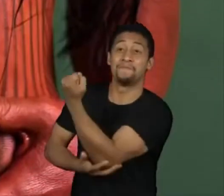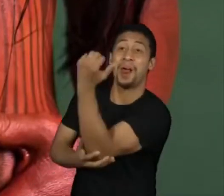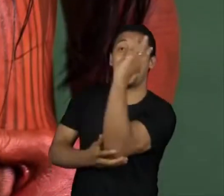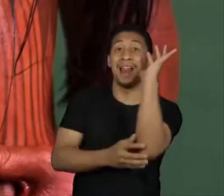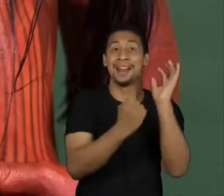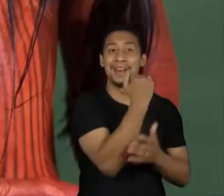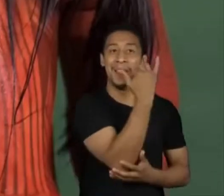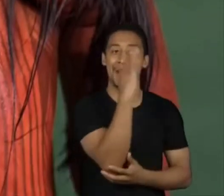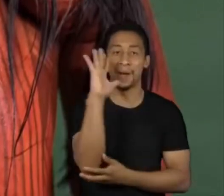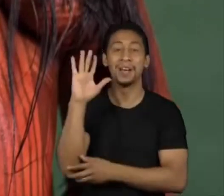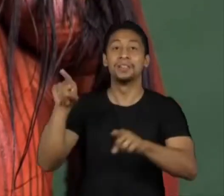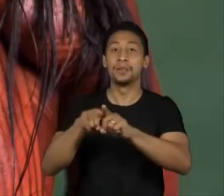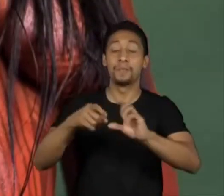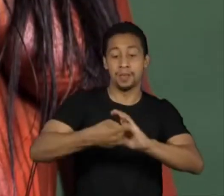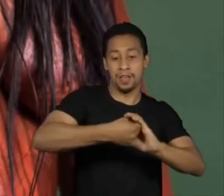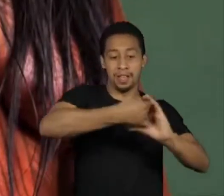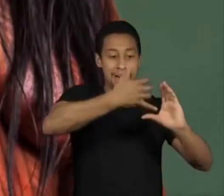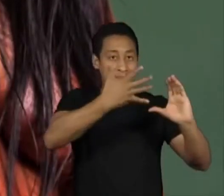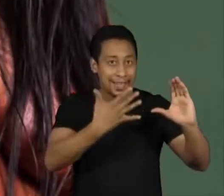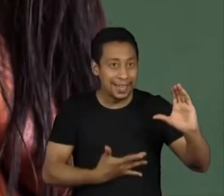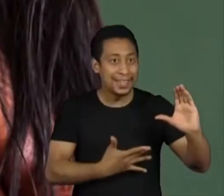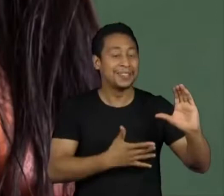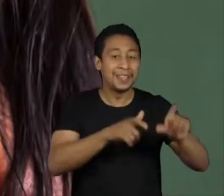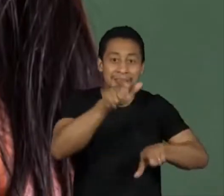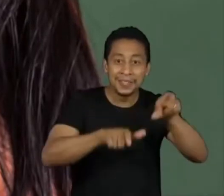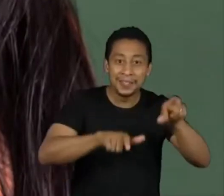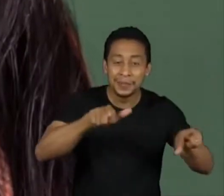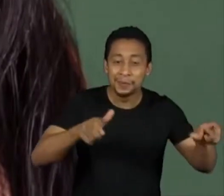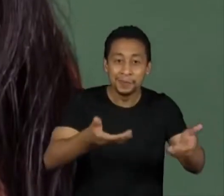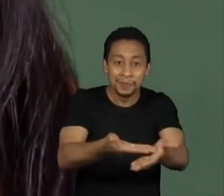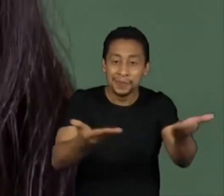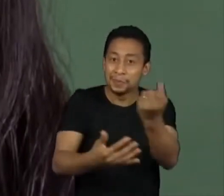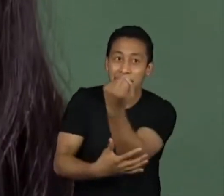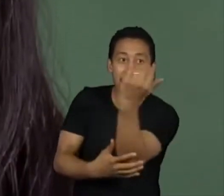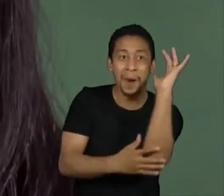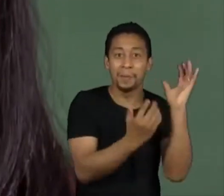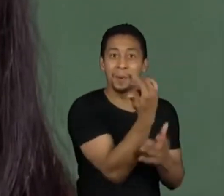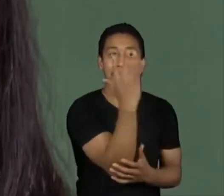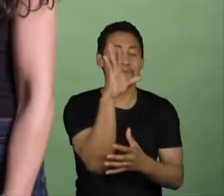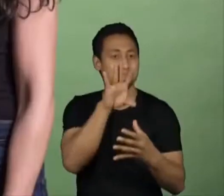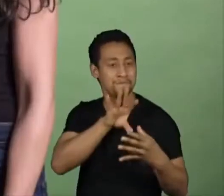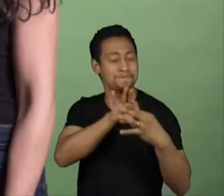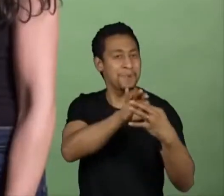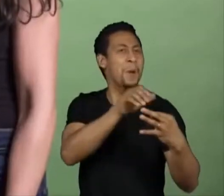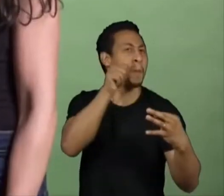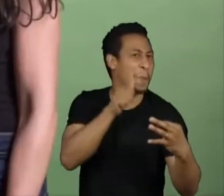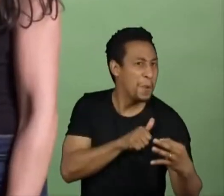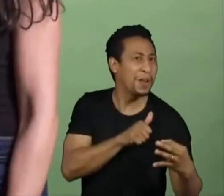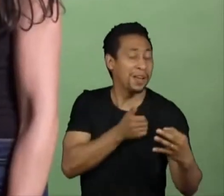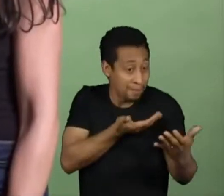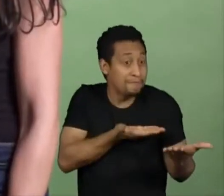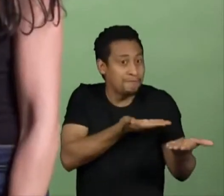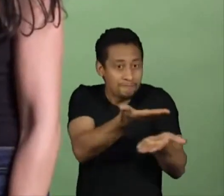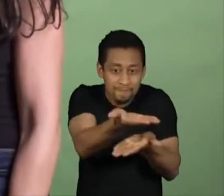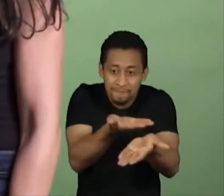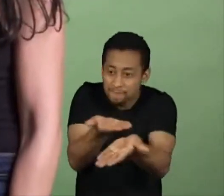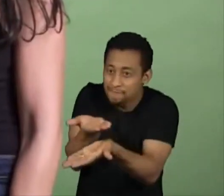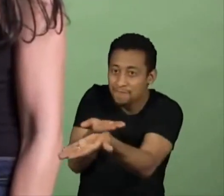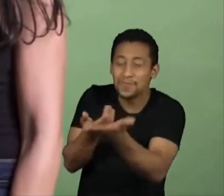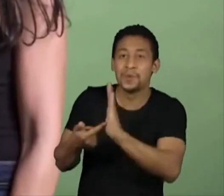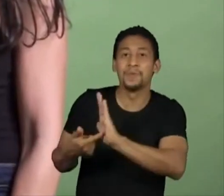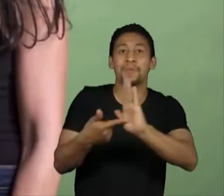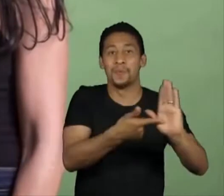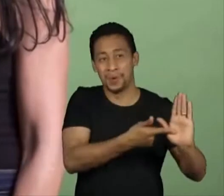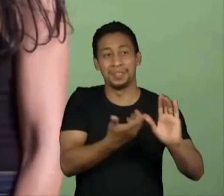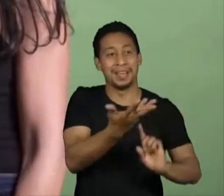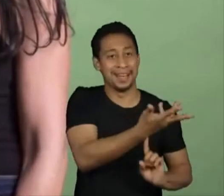aspectos do feminino através da natureza. São os temas que encantam e movimentam o trabalho da artista